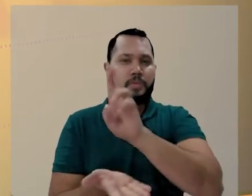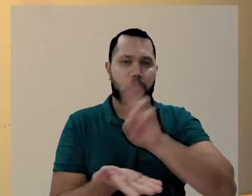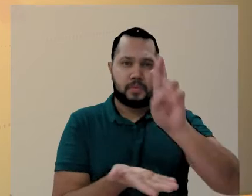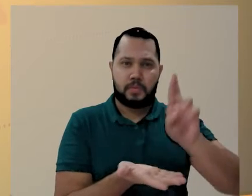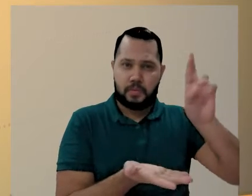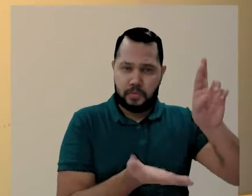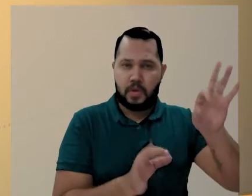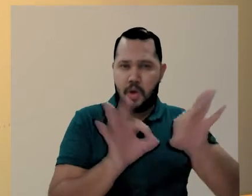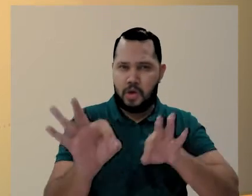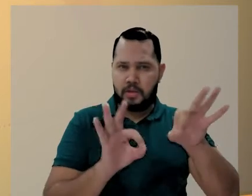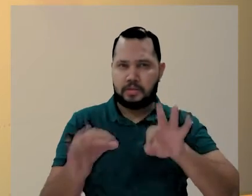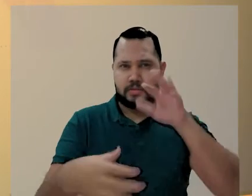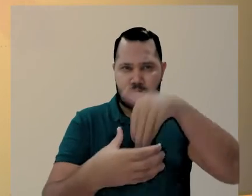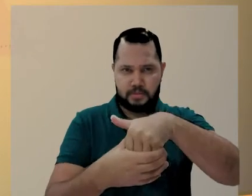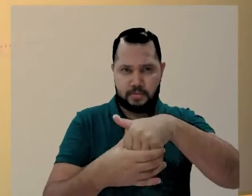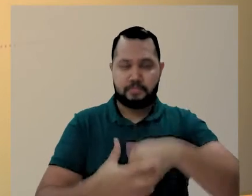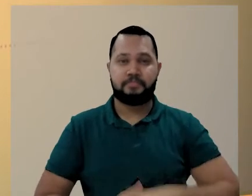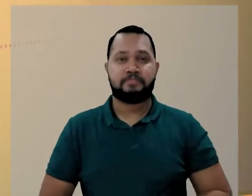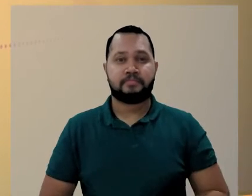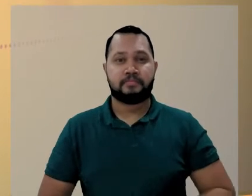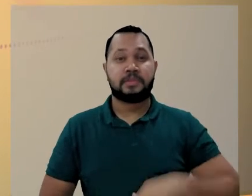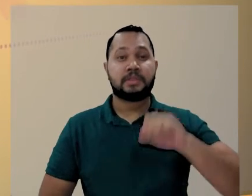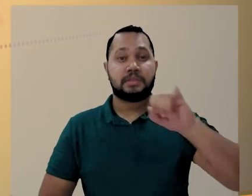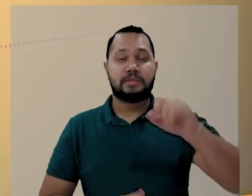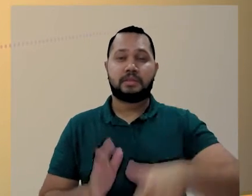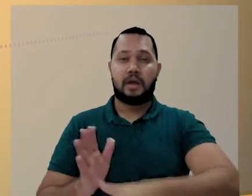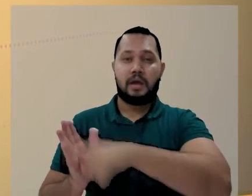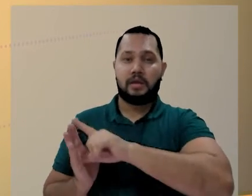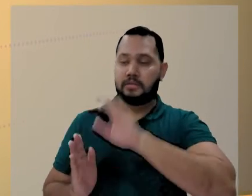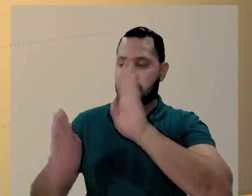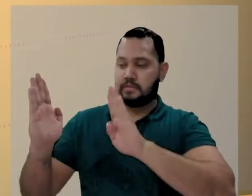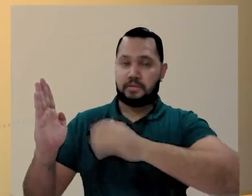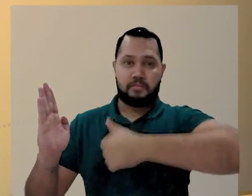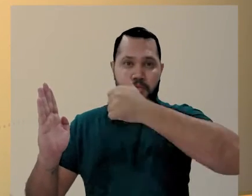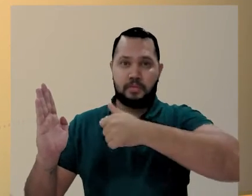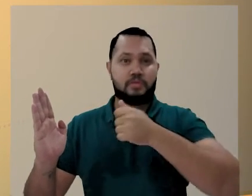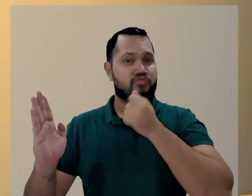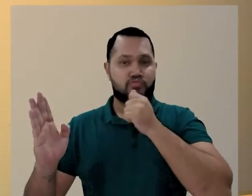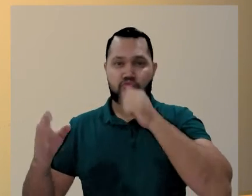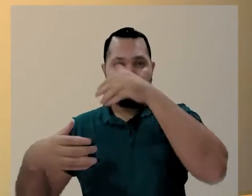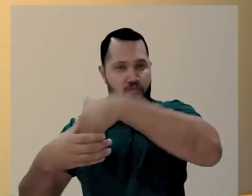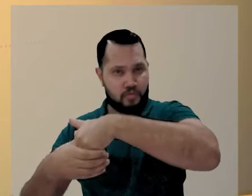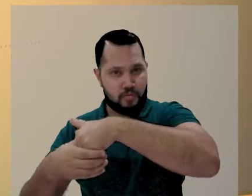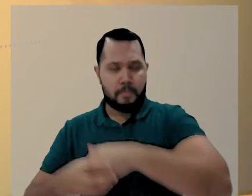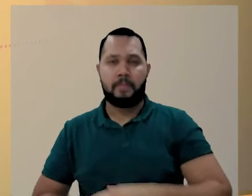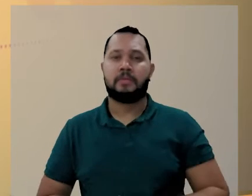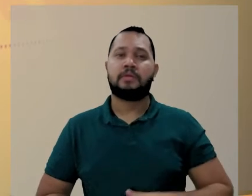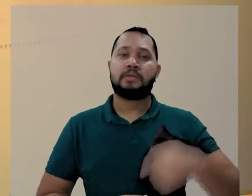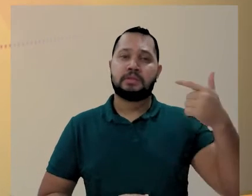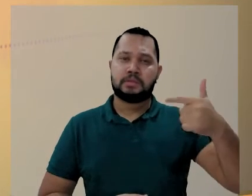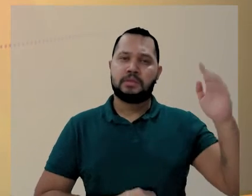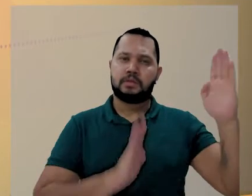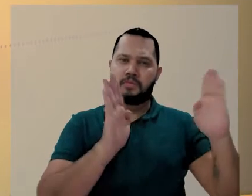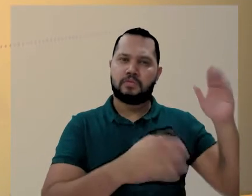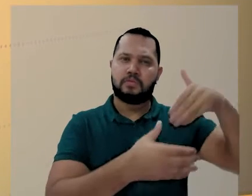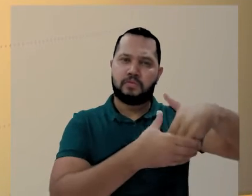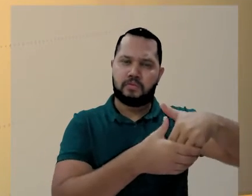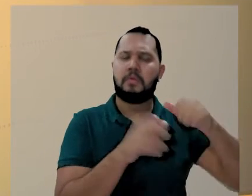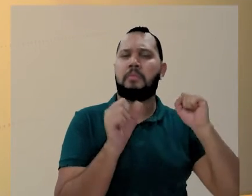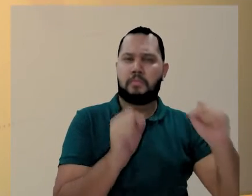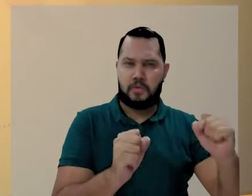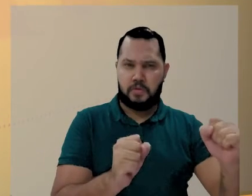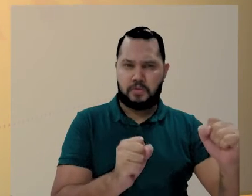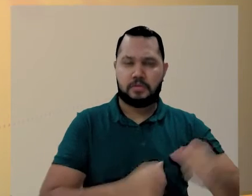representantes que organizam a consulta. Caso você não tenha votado no primeiro turno, é possível